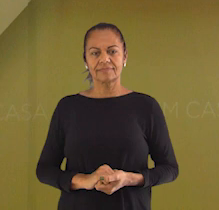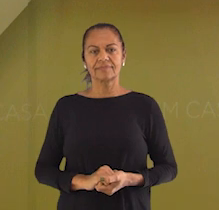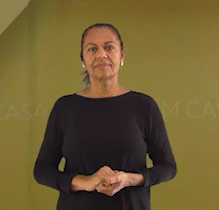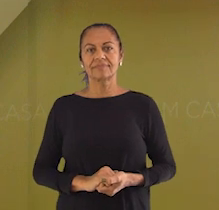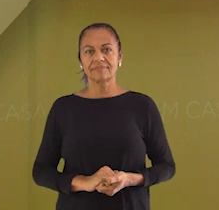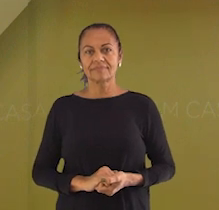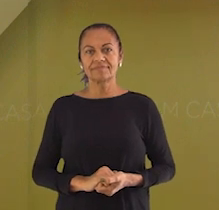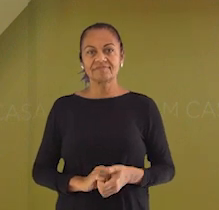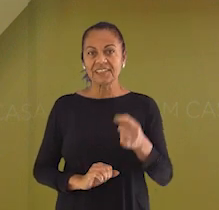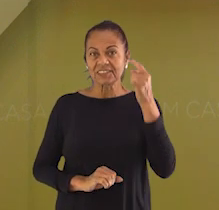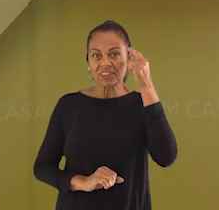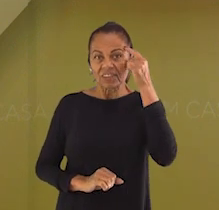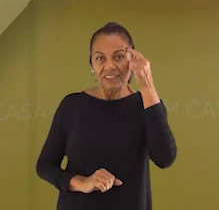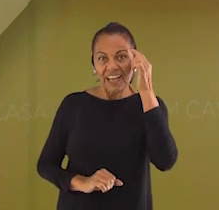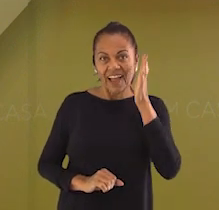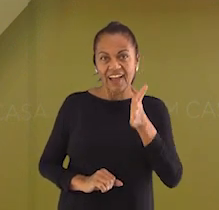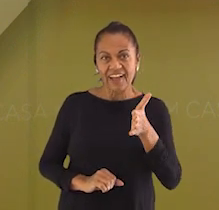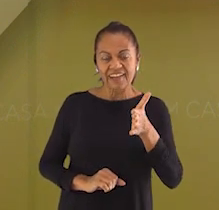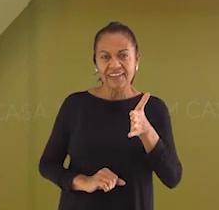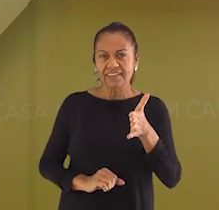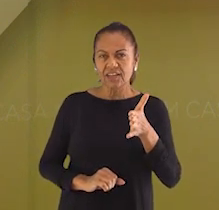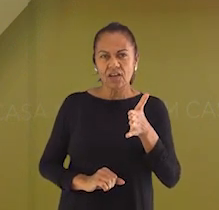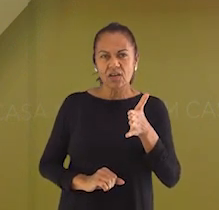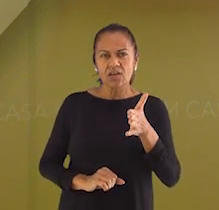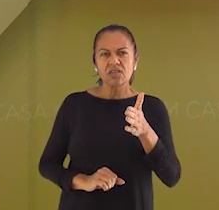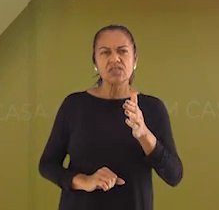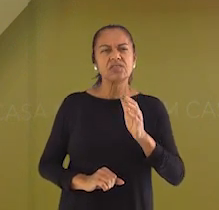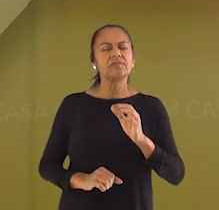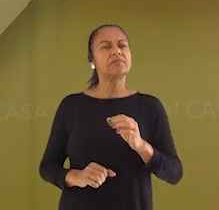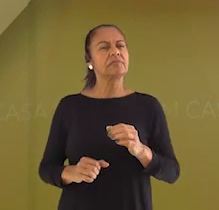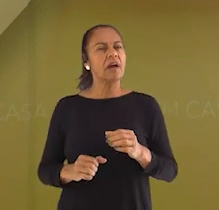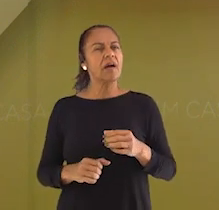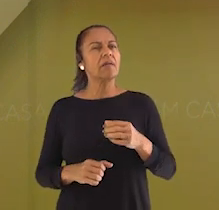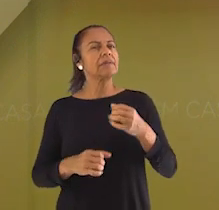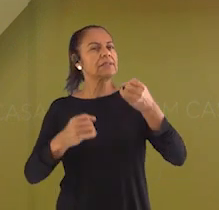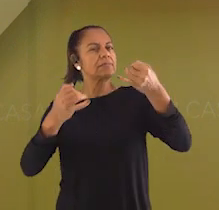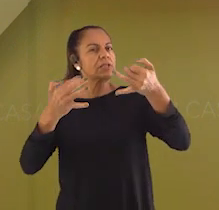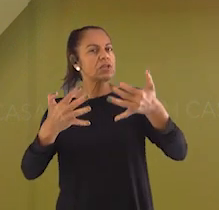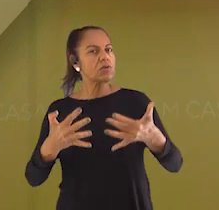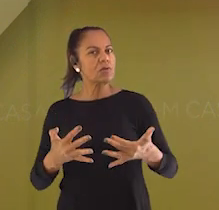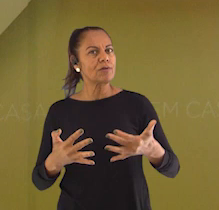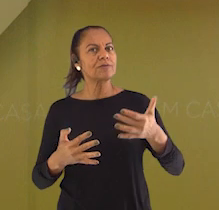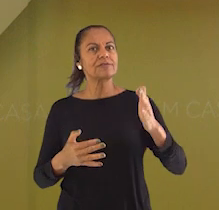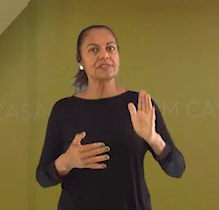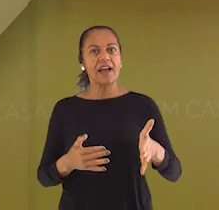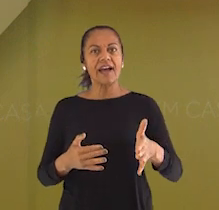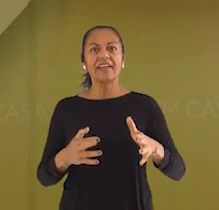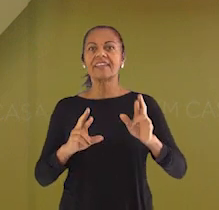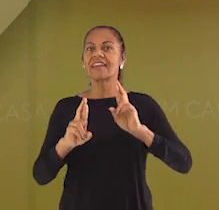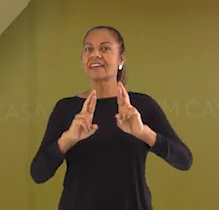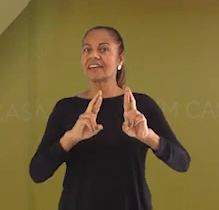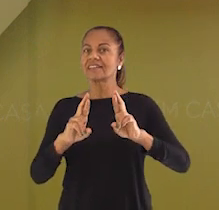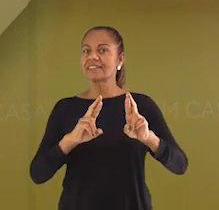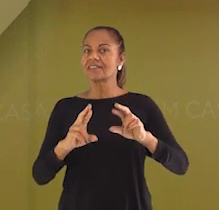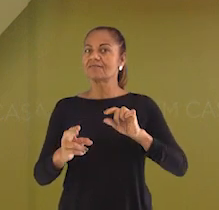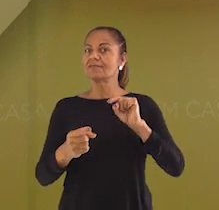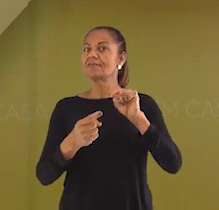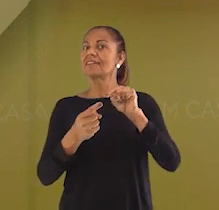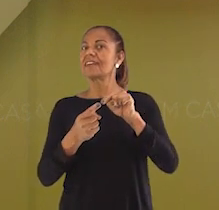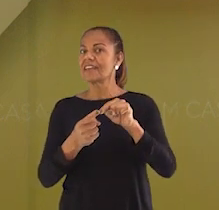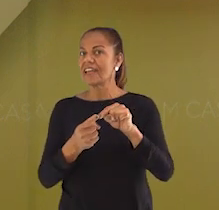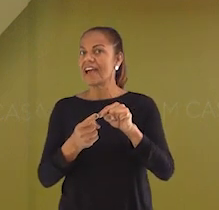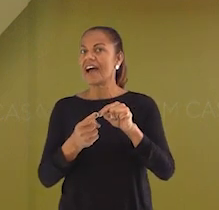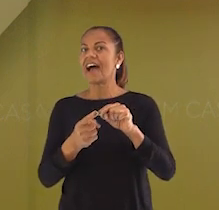Pensou? Tudo isso que falamos está relacionado com a eletricidade. Não só isso,